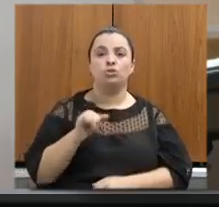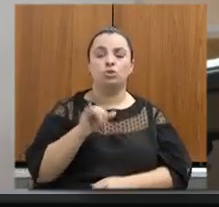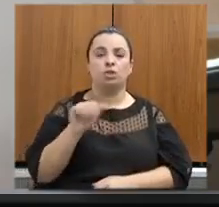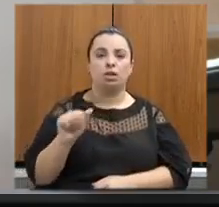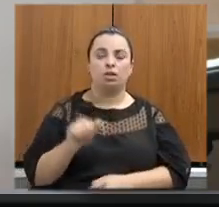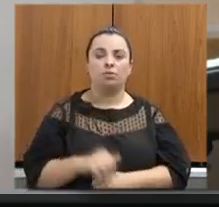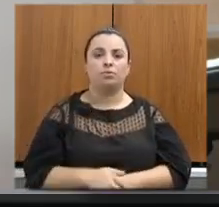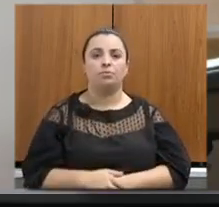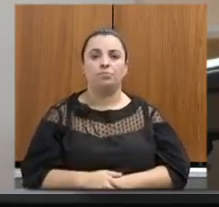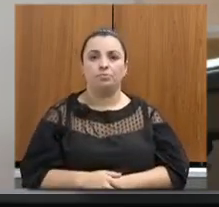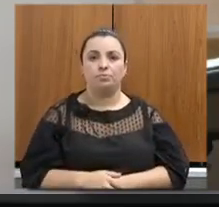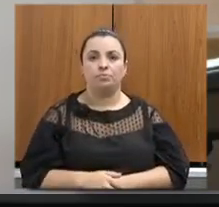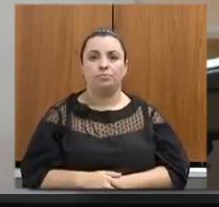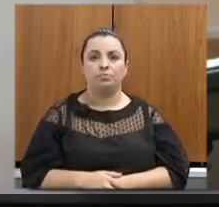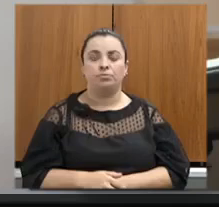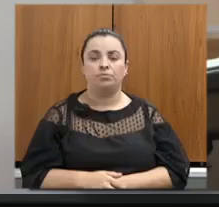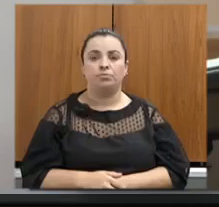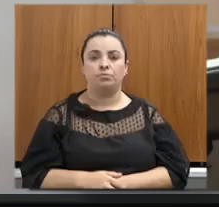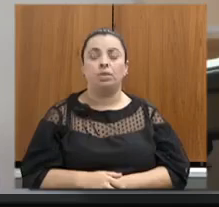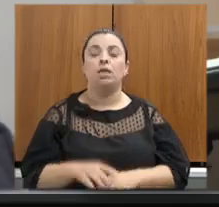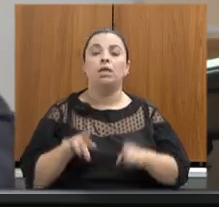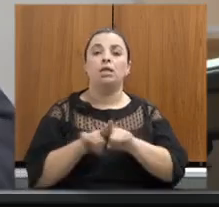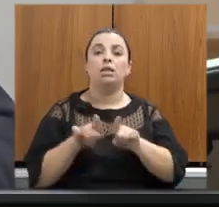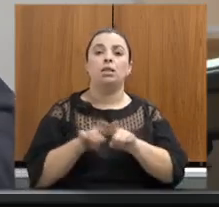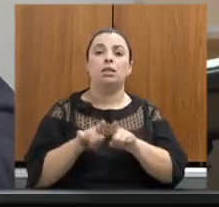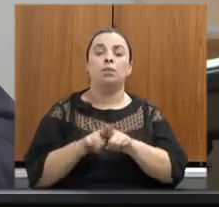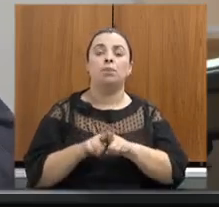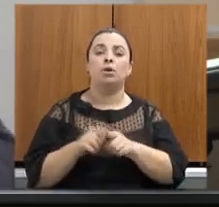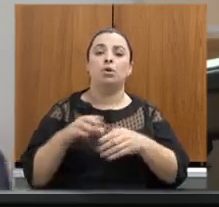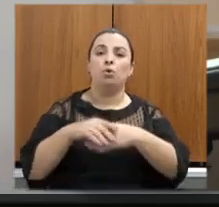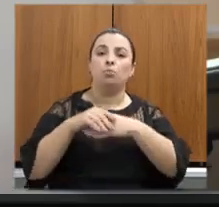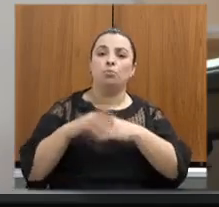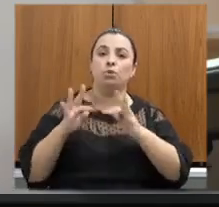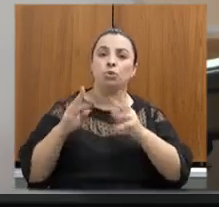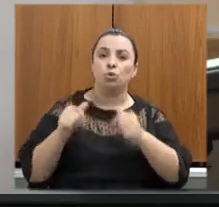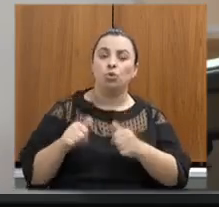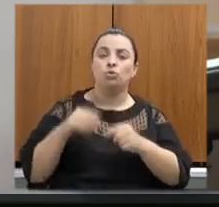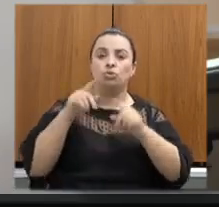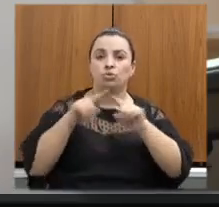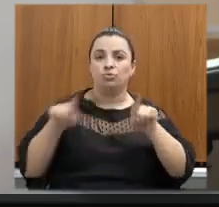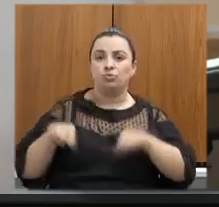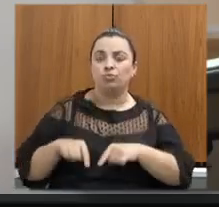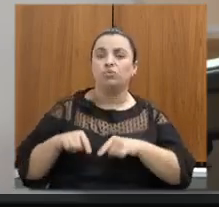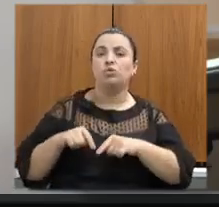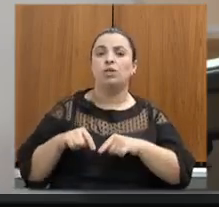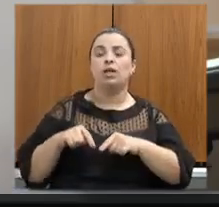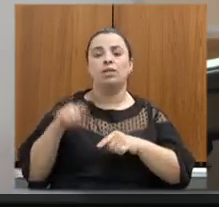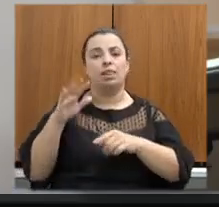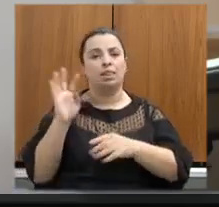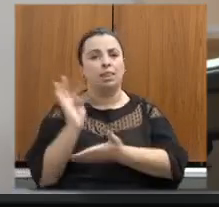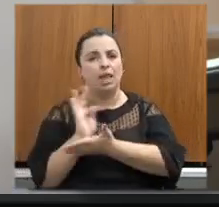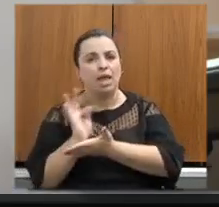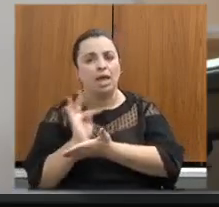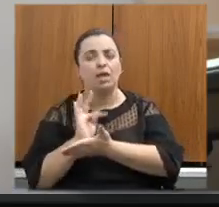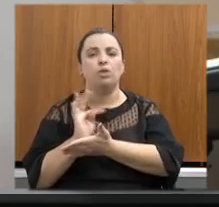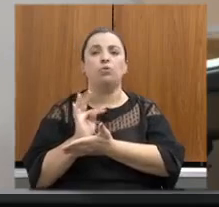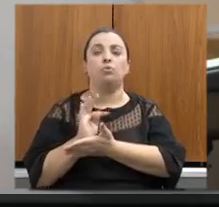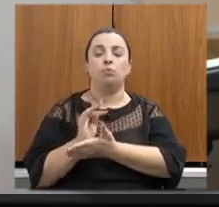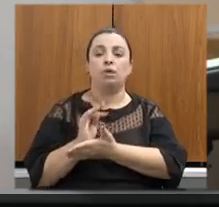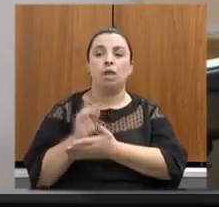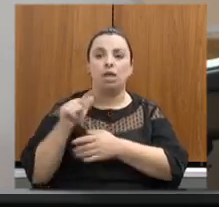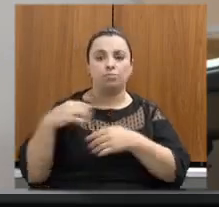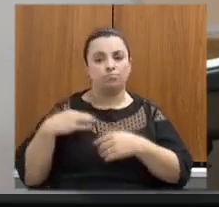Também cumprimento a todos os servidores técnicos e assessores aqui presentes que se dedicam para o perfeito funcionamento das atividades dessa casa.